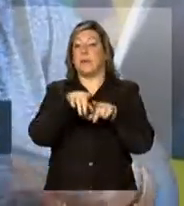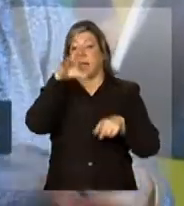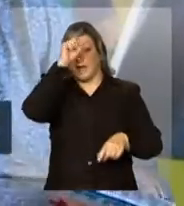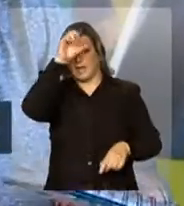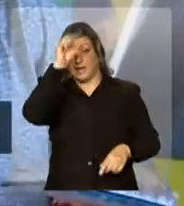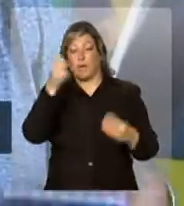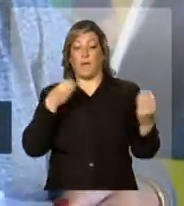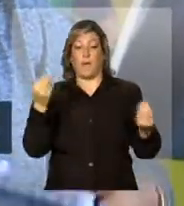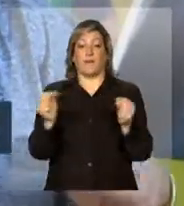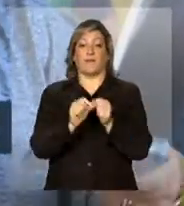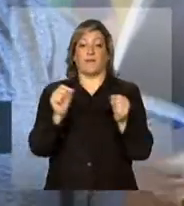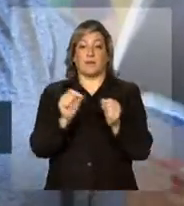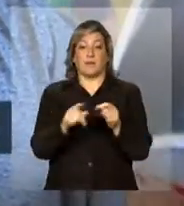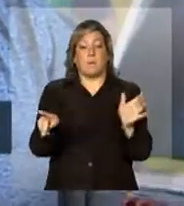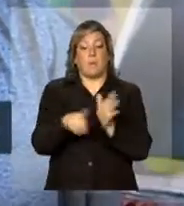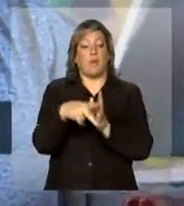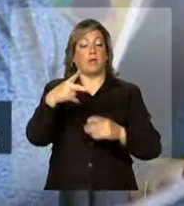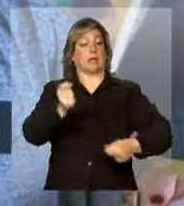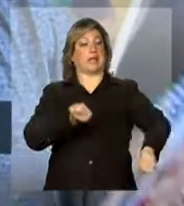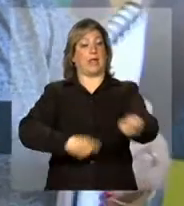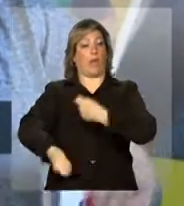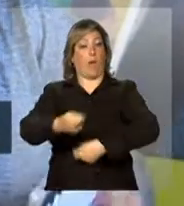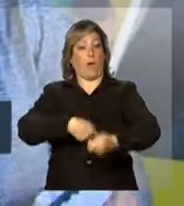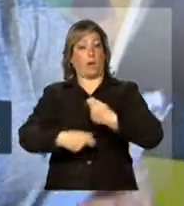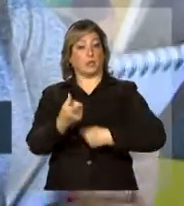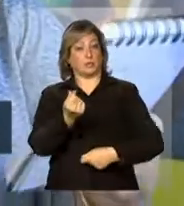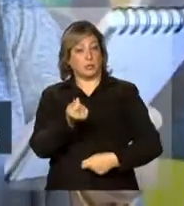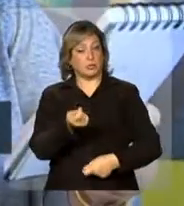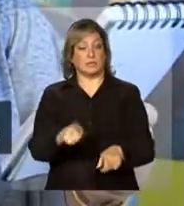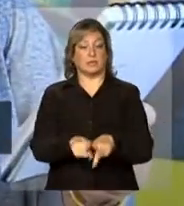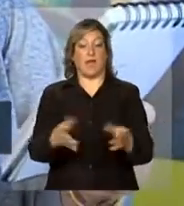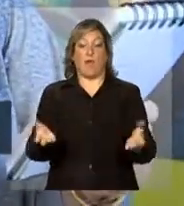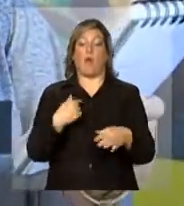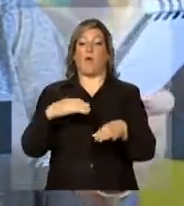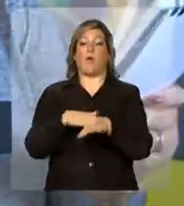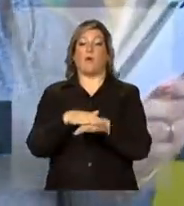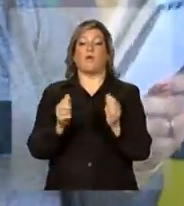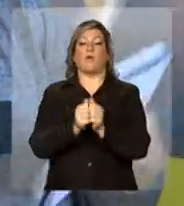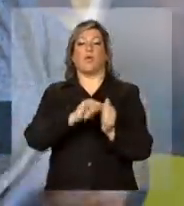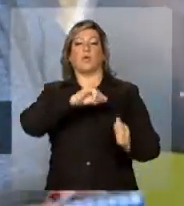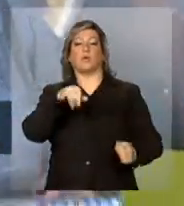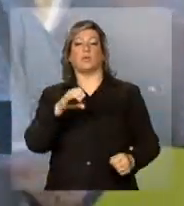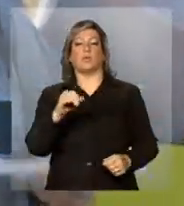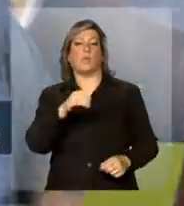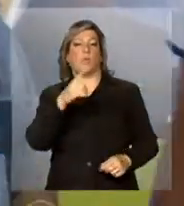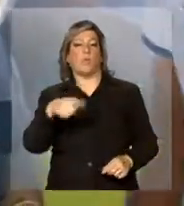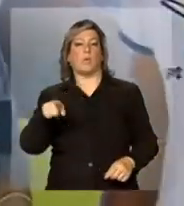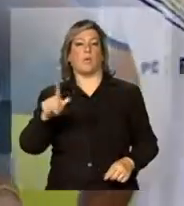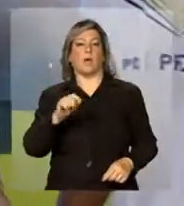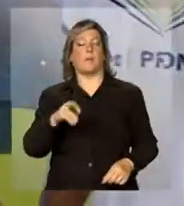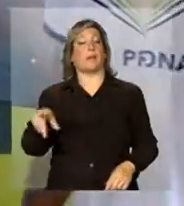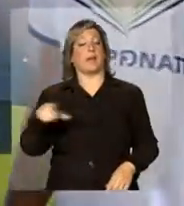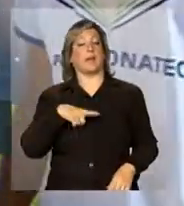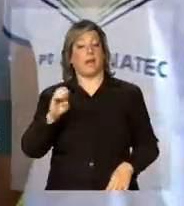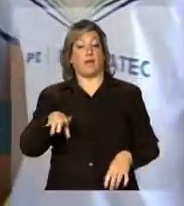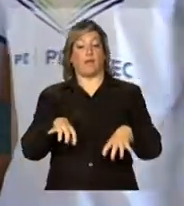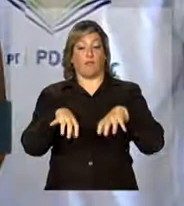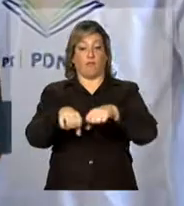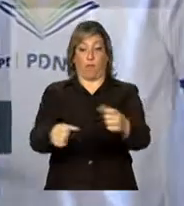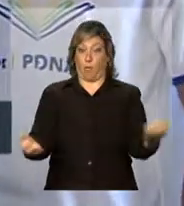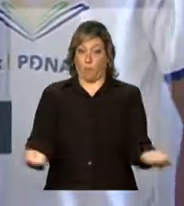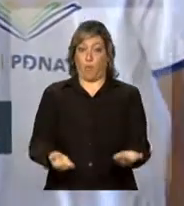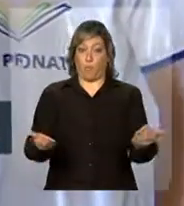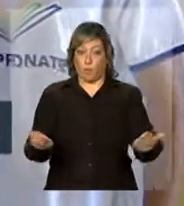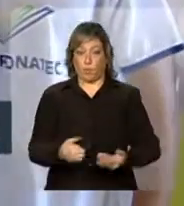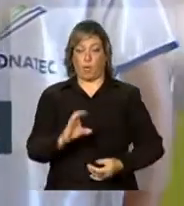a montar, tocar o próprio negócio. E agora, eu converso com o João Pedro Gama, ele que é um dos formandos, está se formando